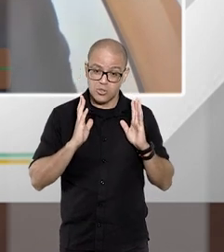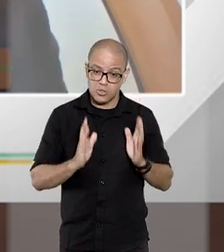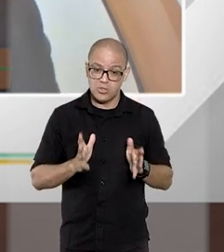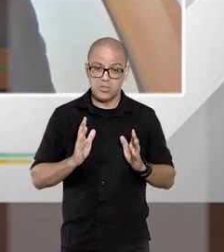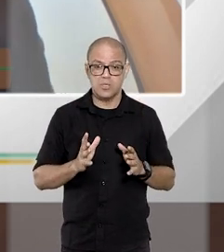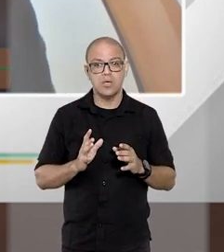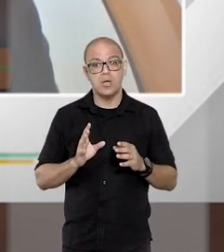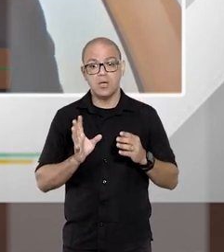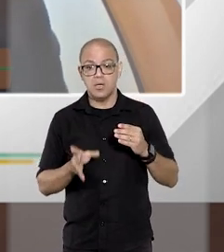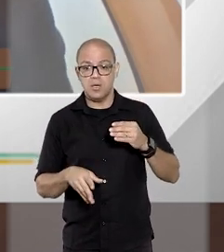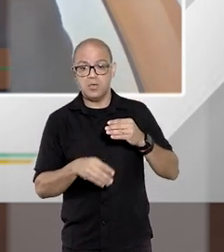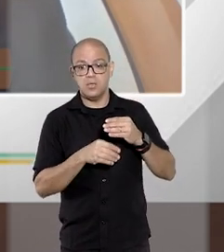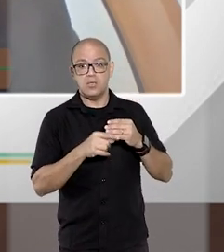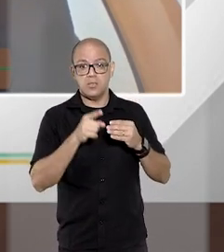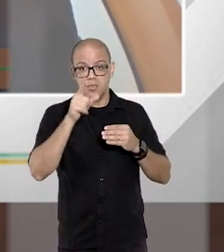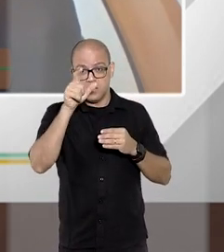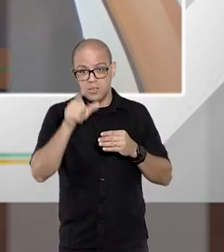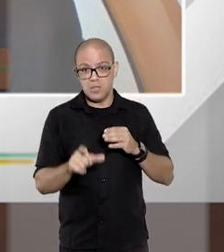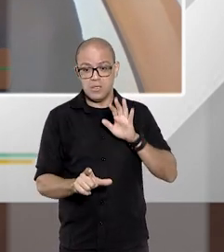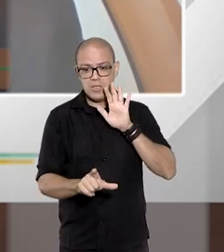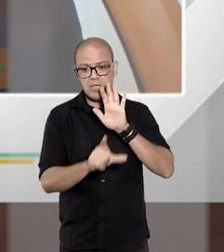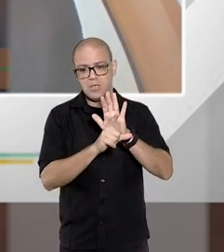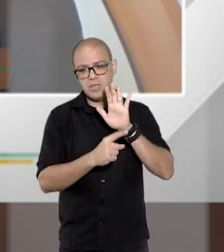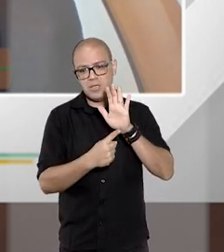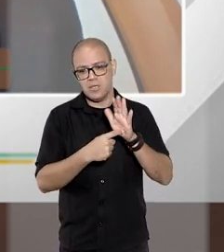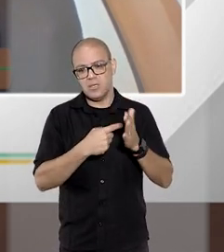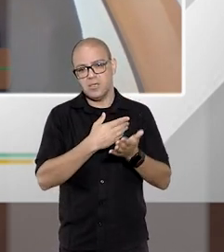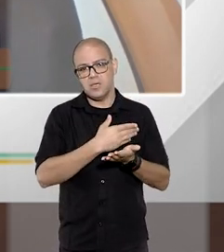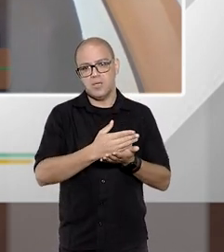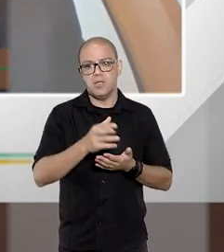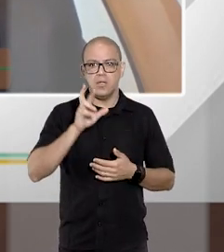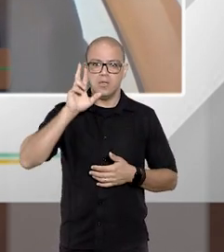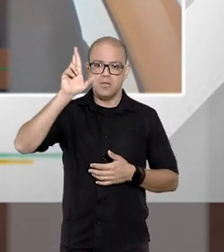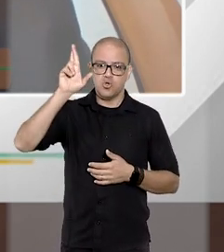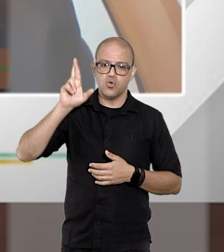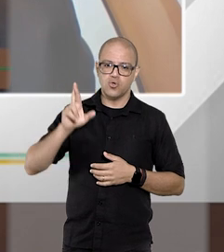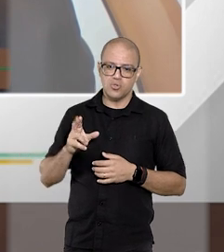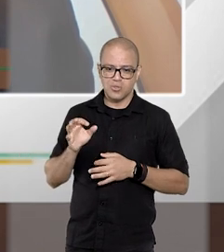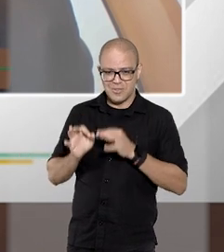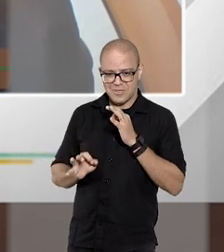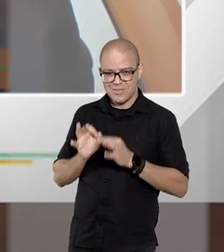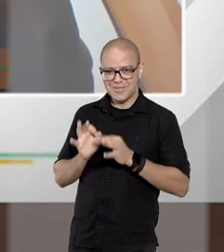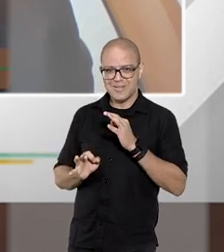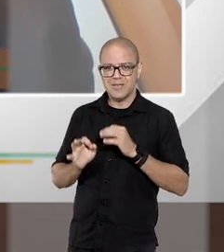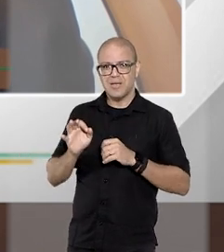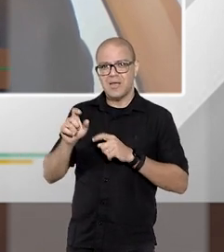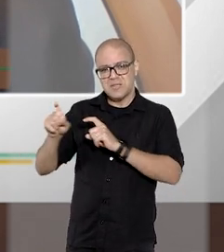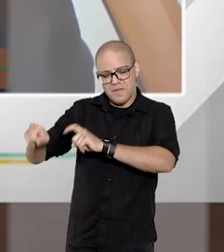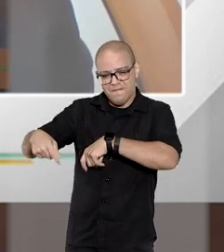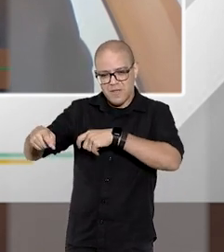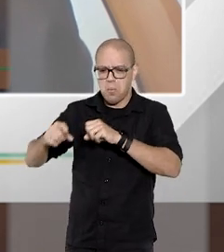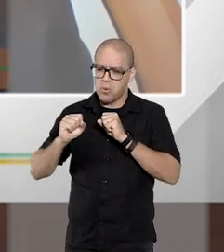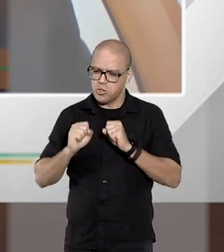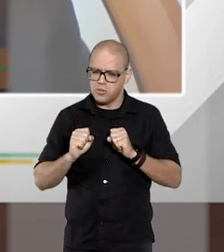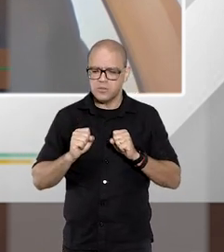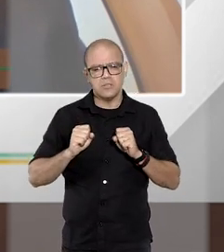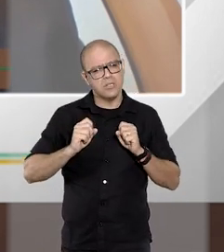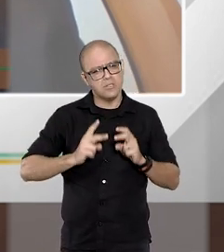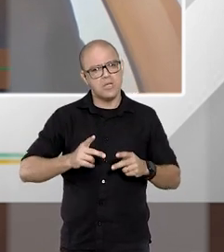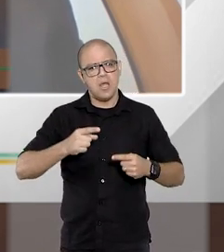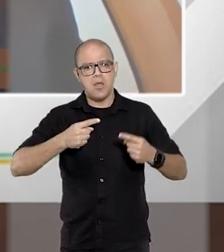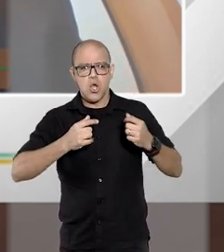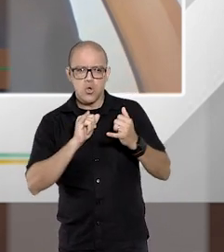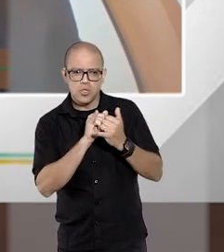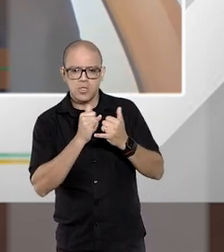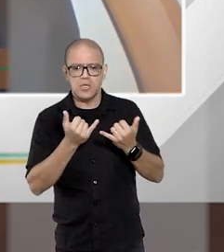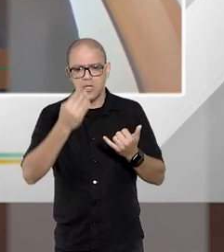estabelece que nas causas daquela lei o representante judicial da fazenda poderá sempre conciliar